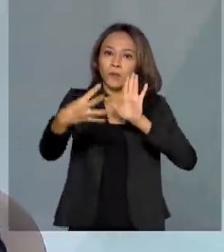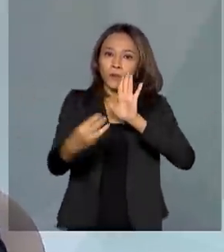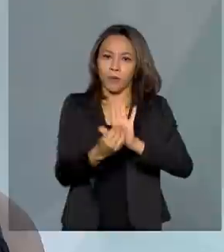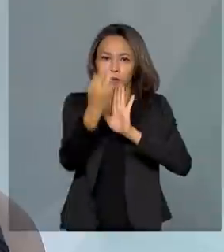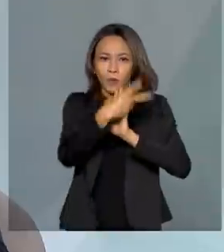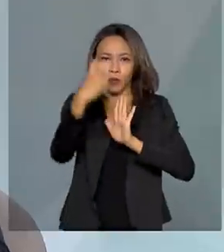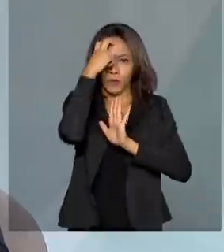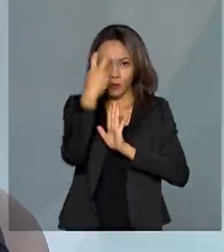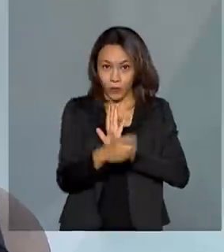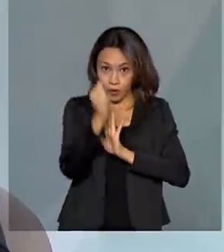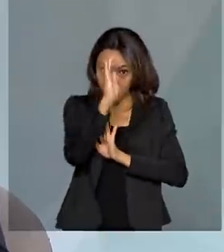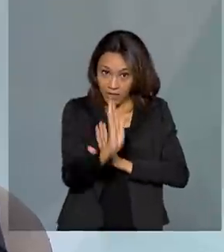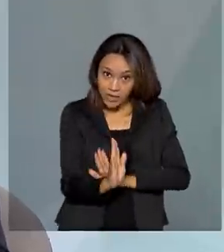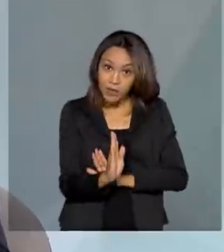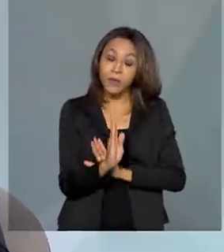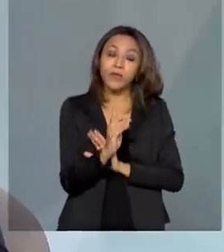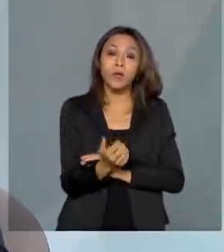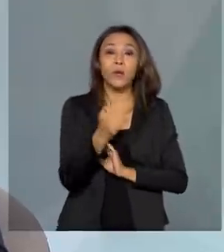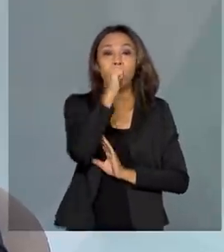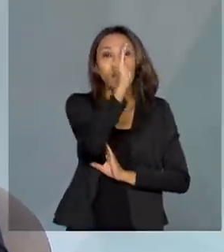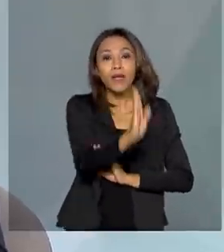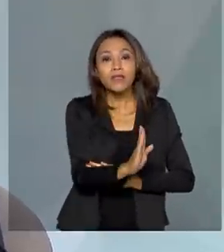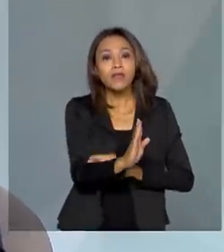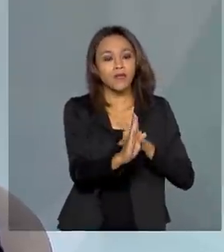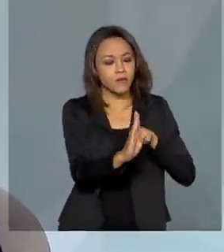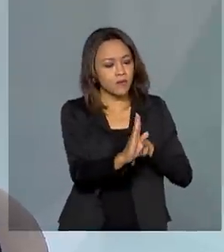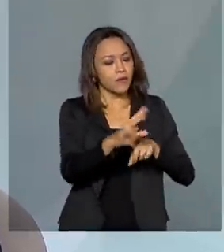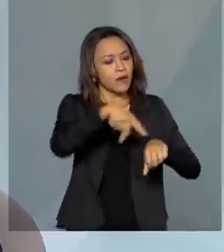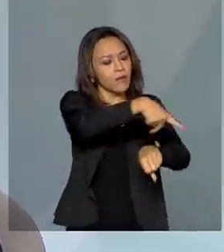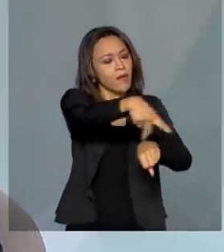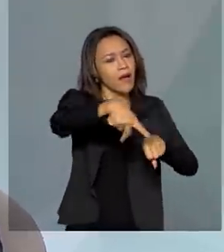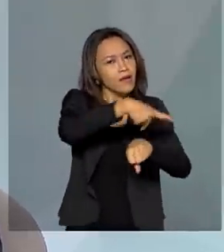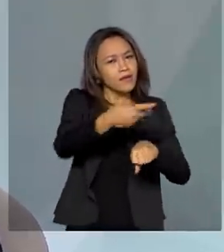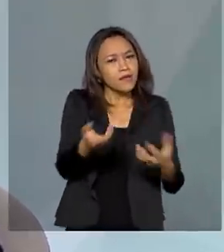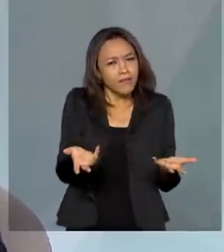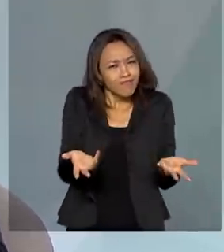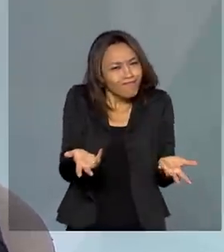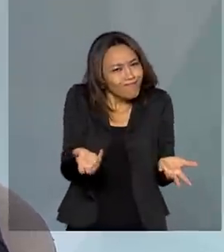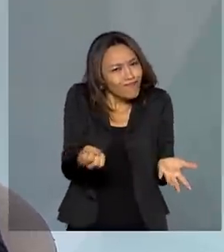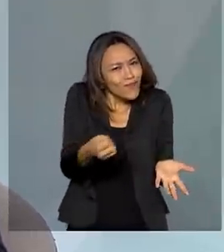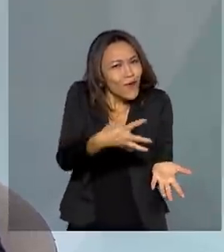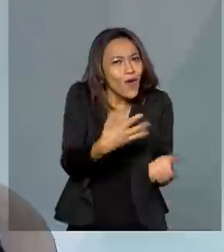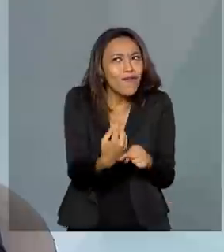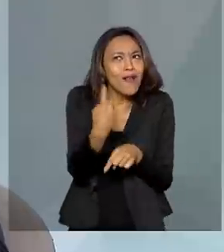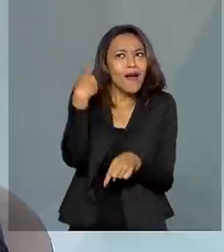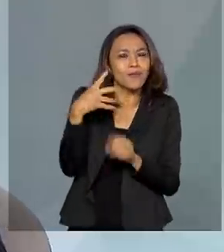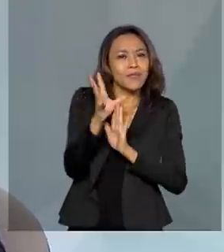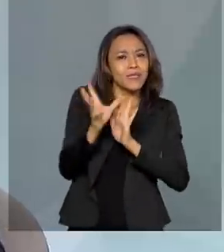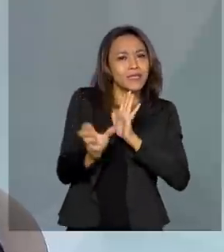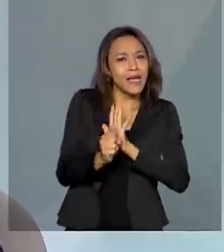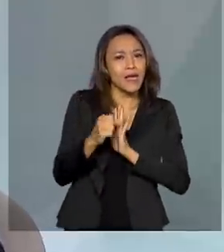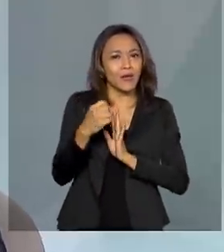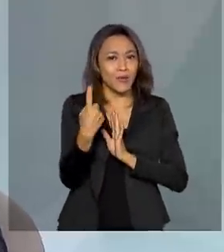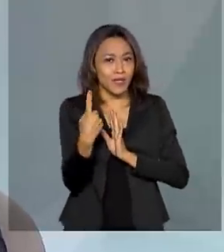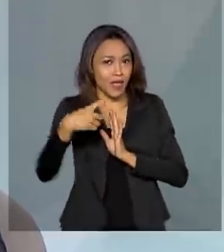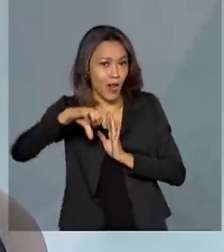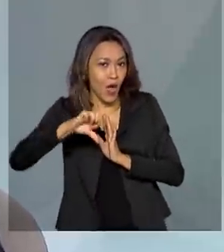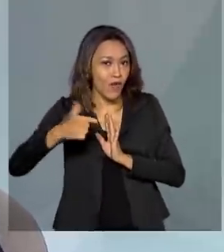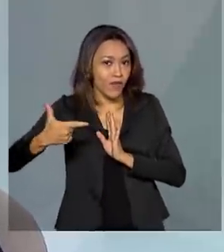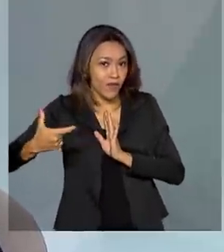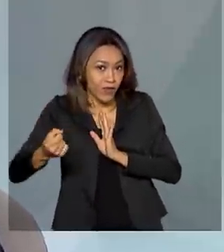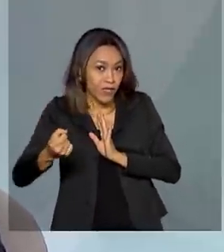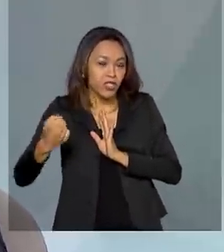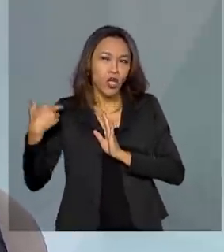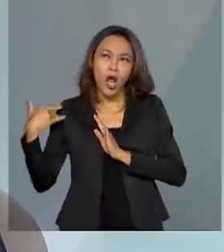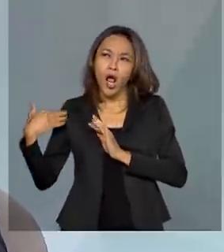O Brasil, como um país relevantemente novo, no século XIX, século XX, começaram